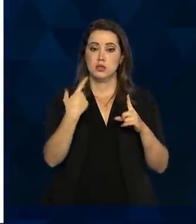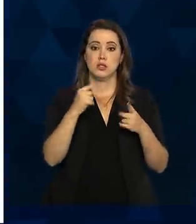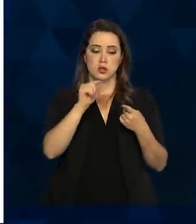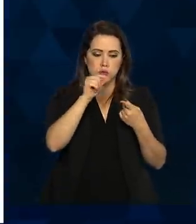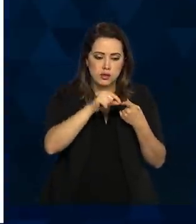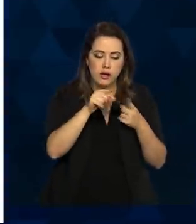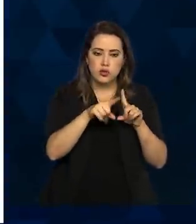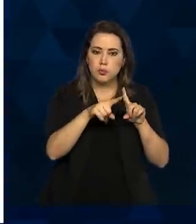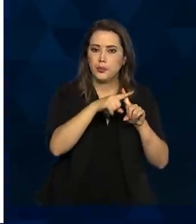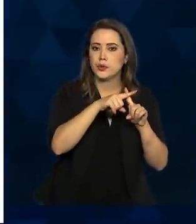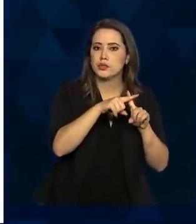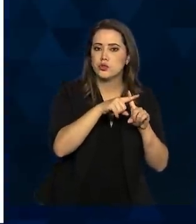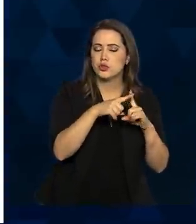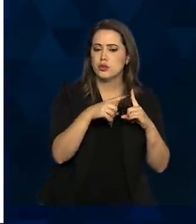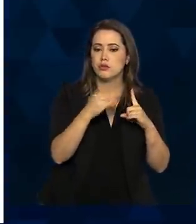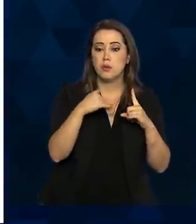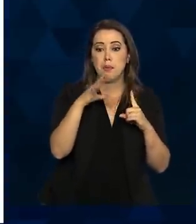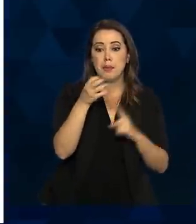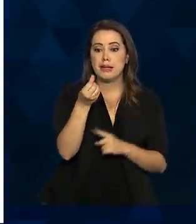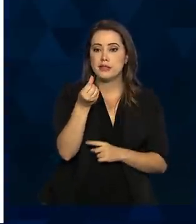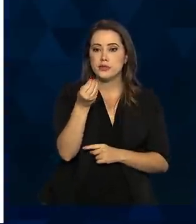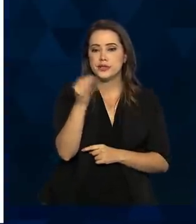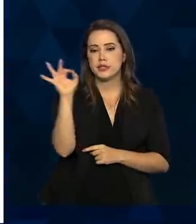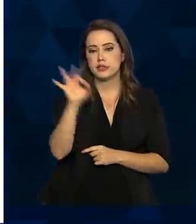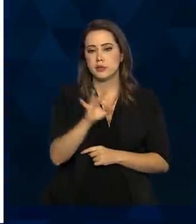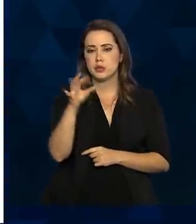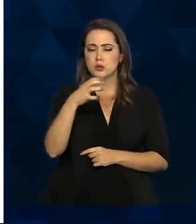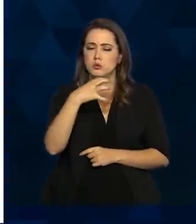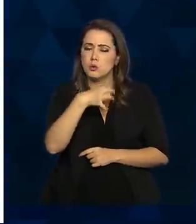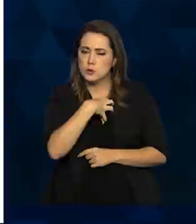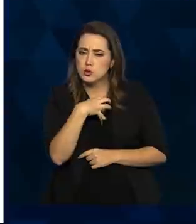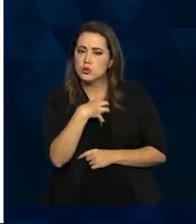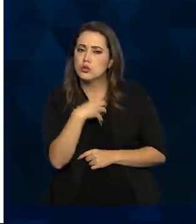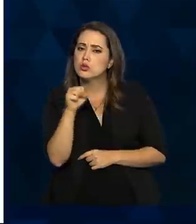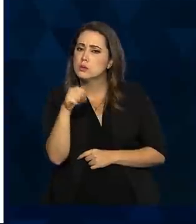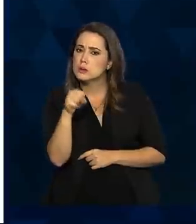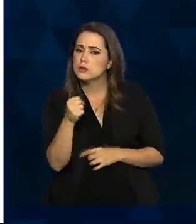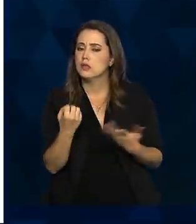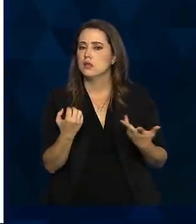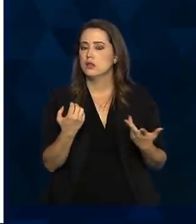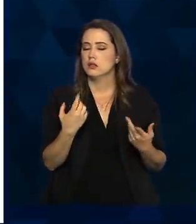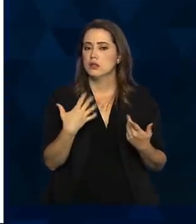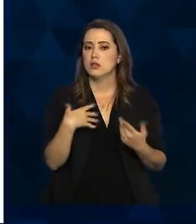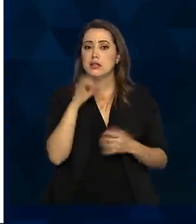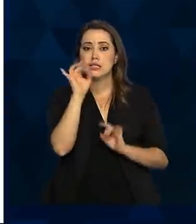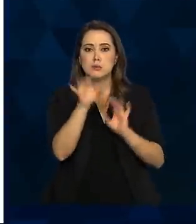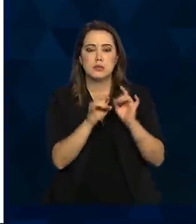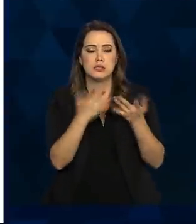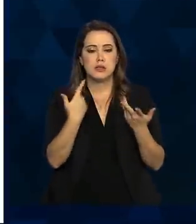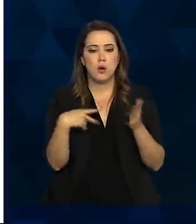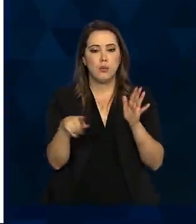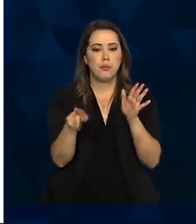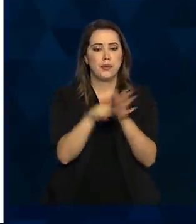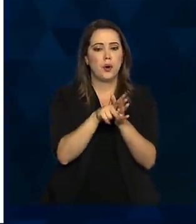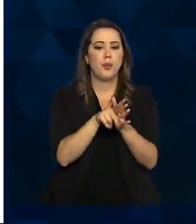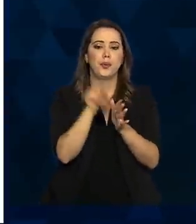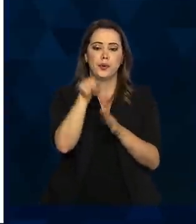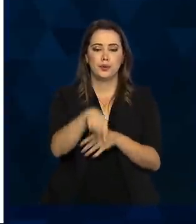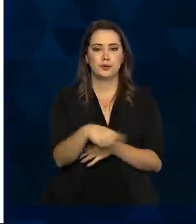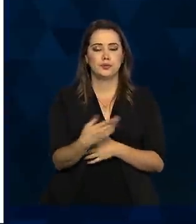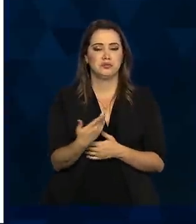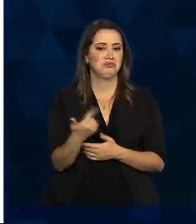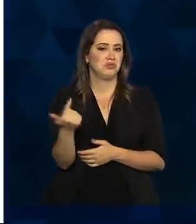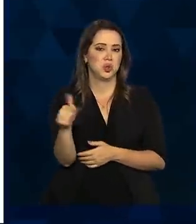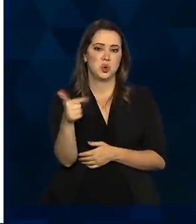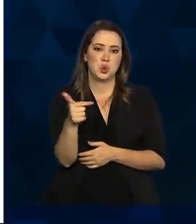pesquisa, mais de 60% delas tiveram um sintoma que é muito específico da COVID. Não